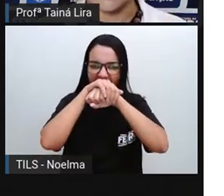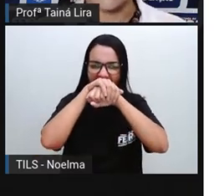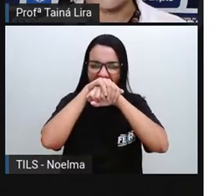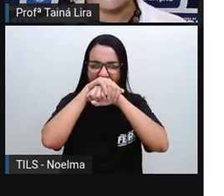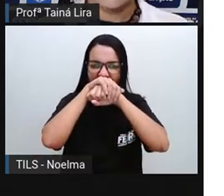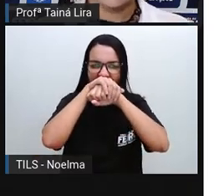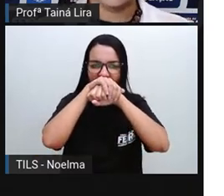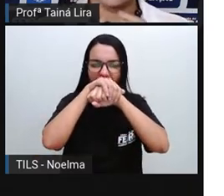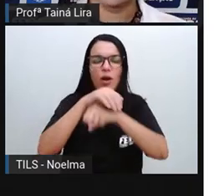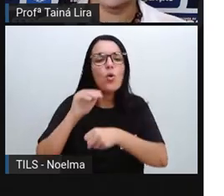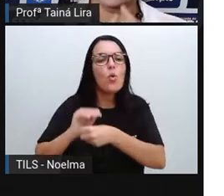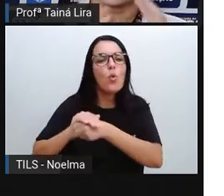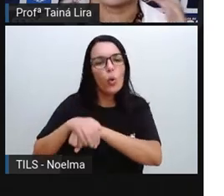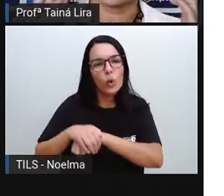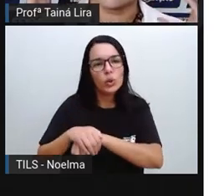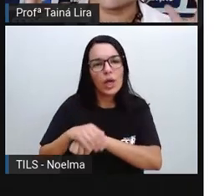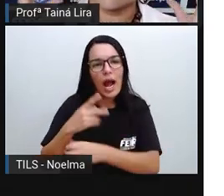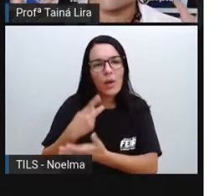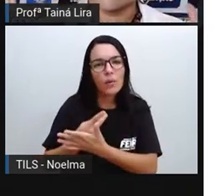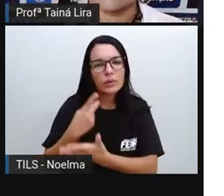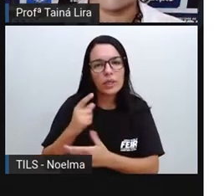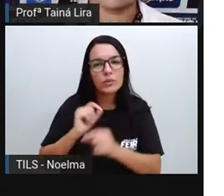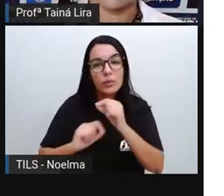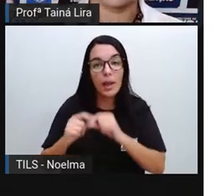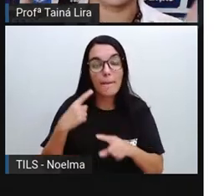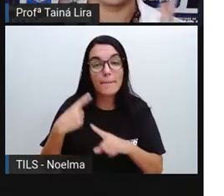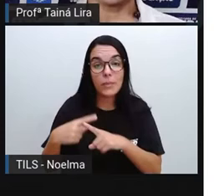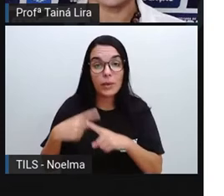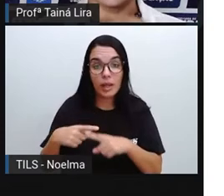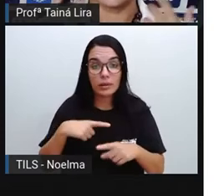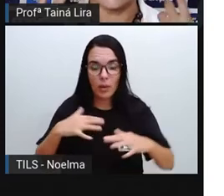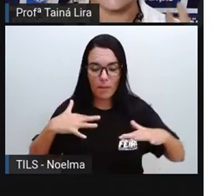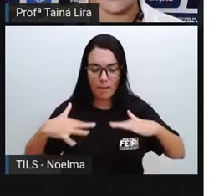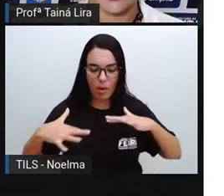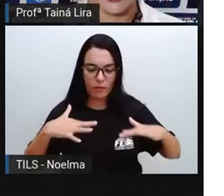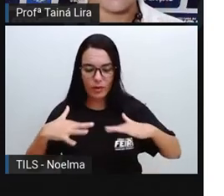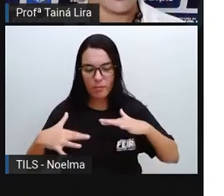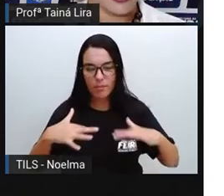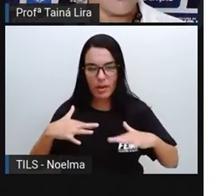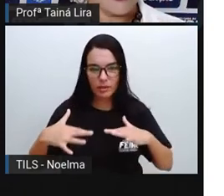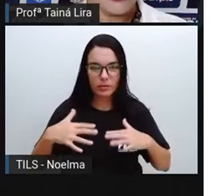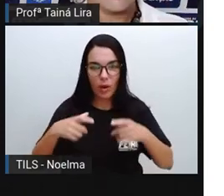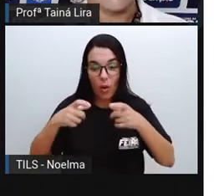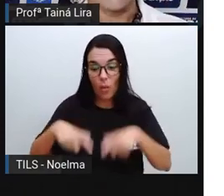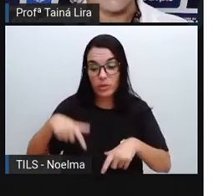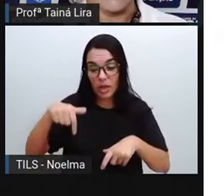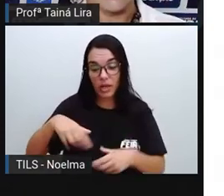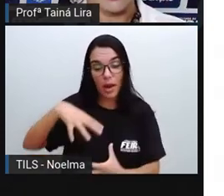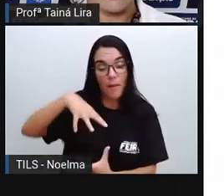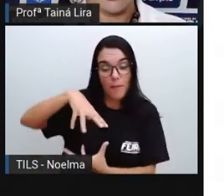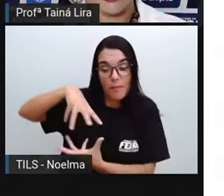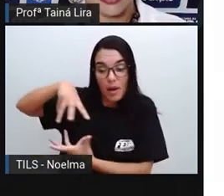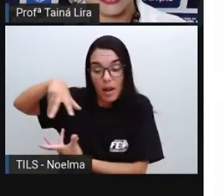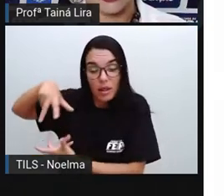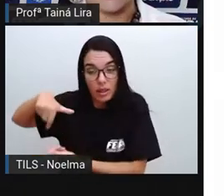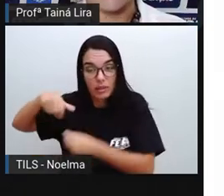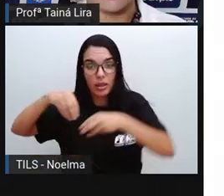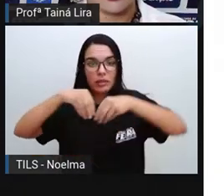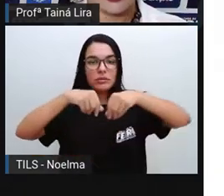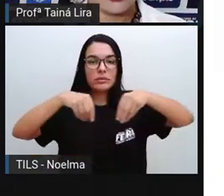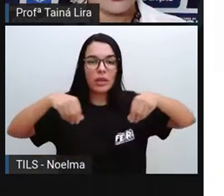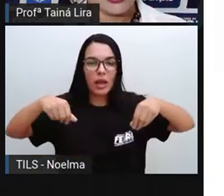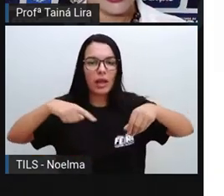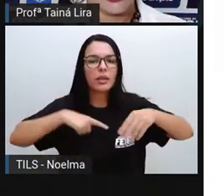movimento que o planeta que nós moramos faz, que é o planeta Terra, tá? Então, esse movimento